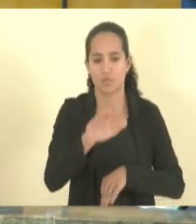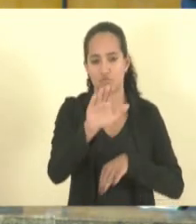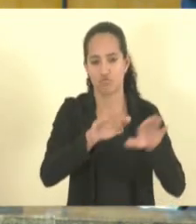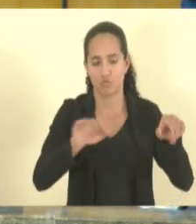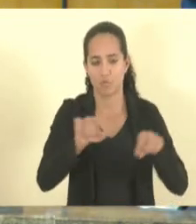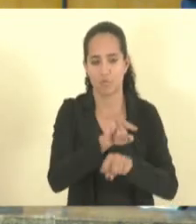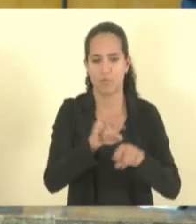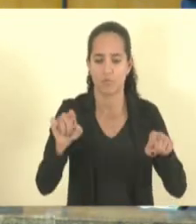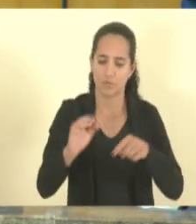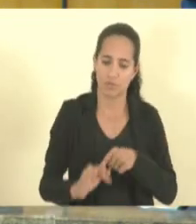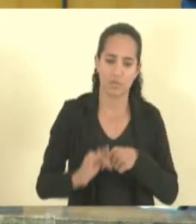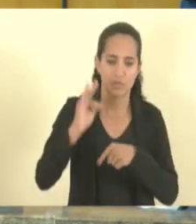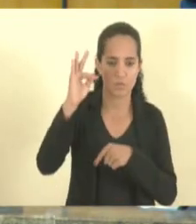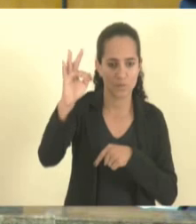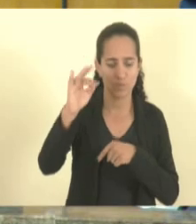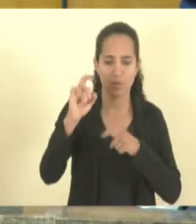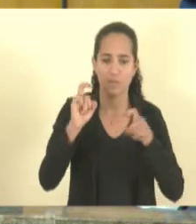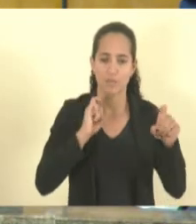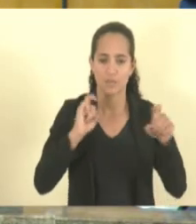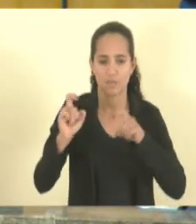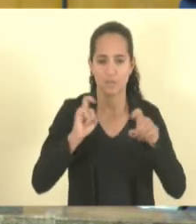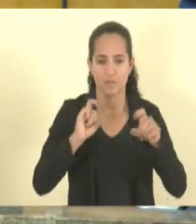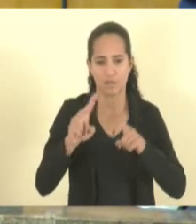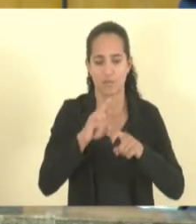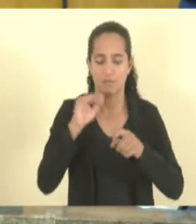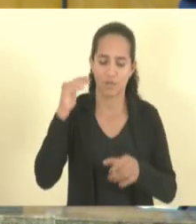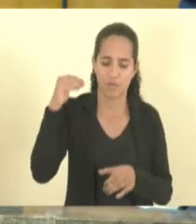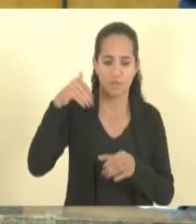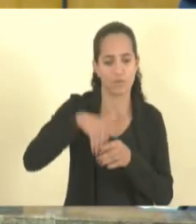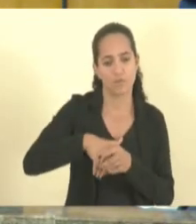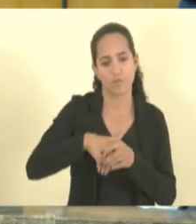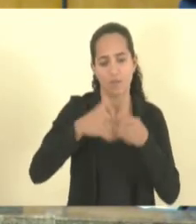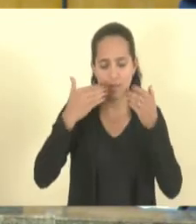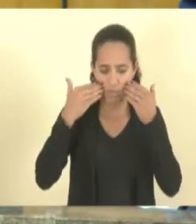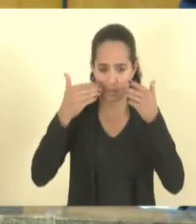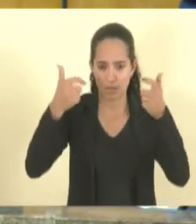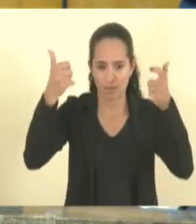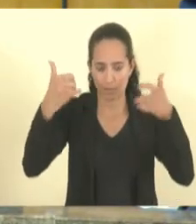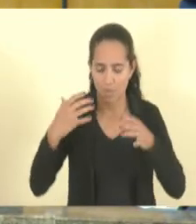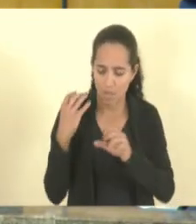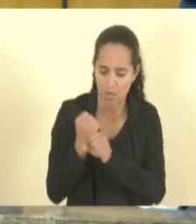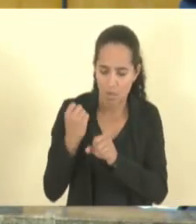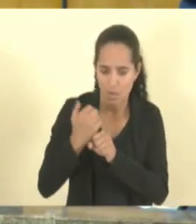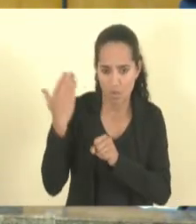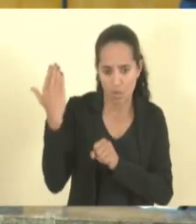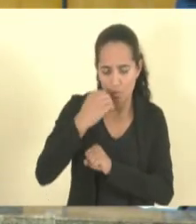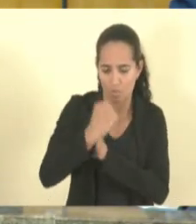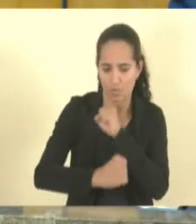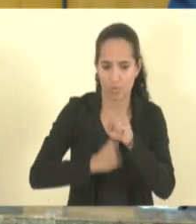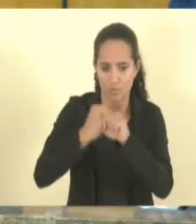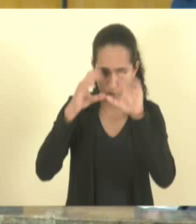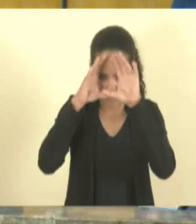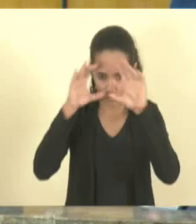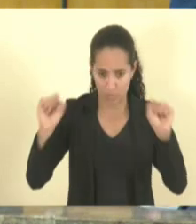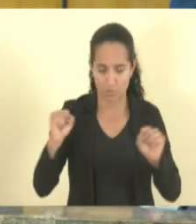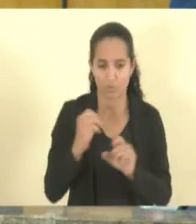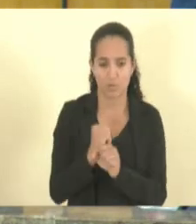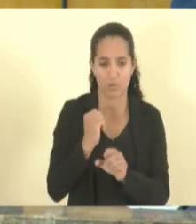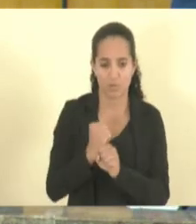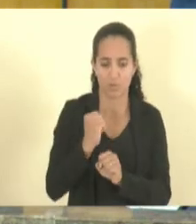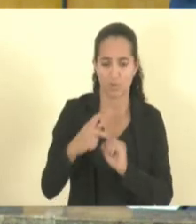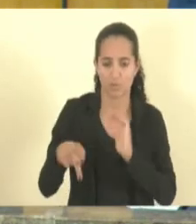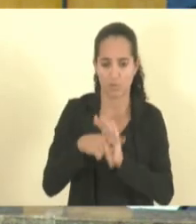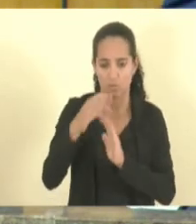membros para a próxima sessão ordinária onde votaremos o parecer da prestação de contas anual do Tribunal de Contas do Estado do Espírito Santo